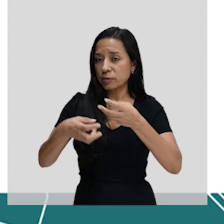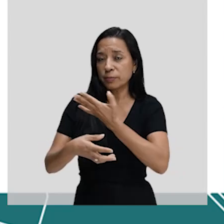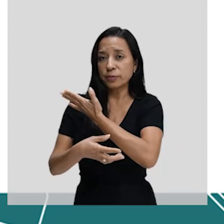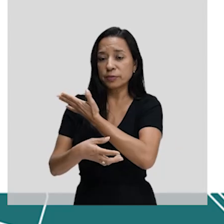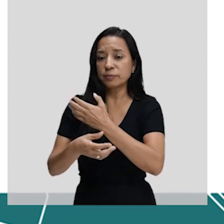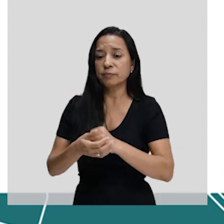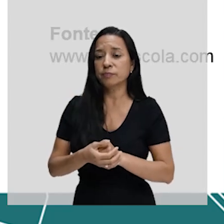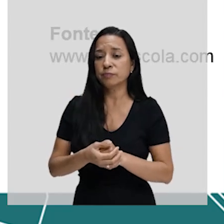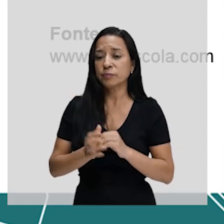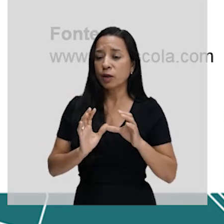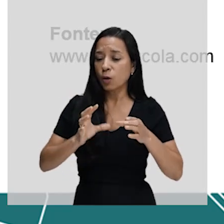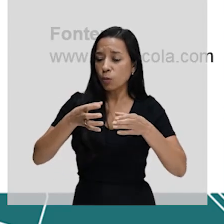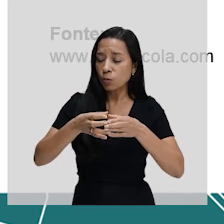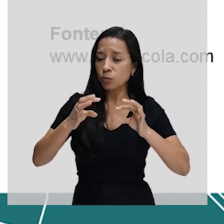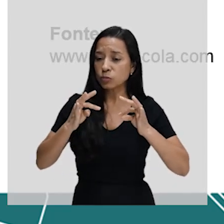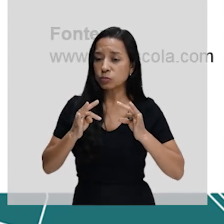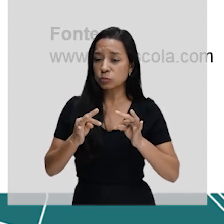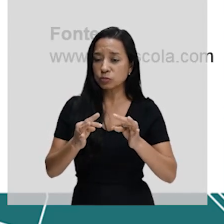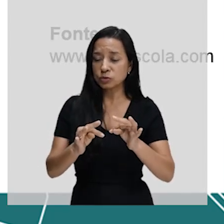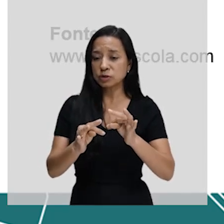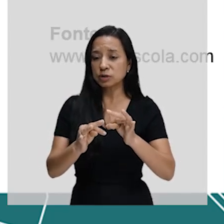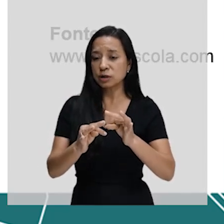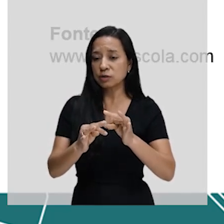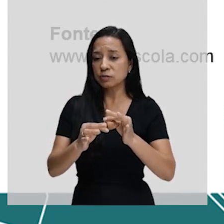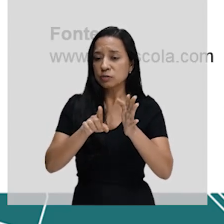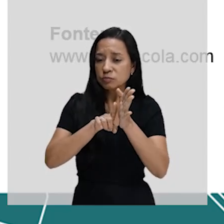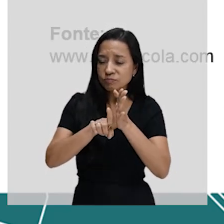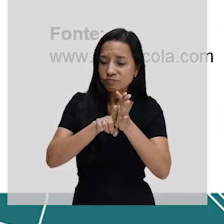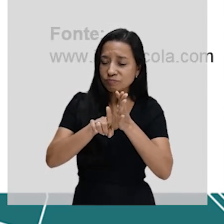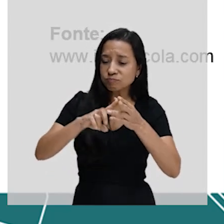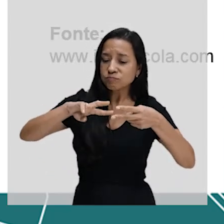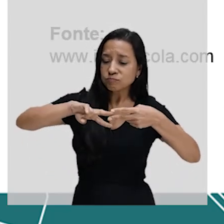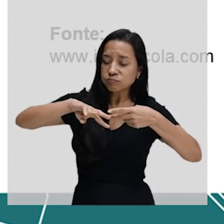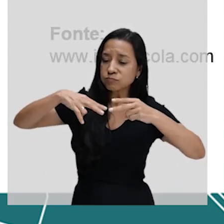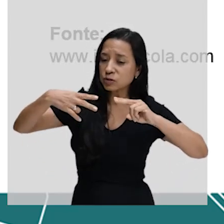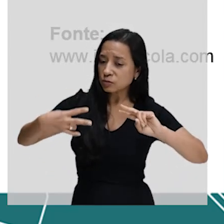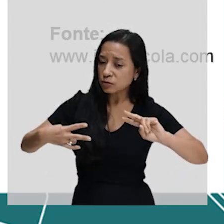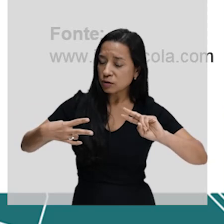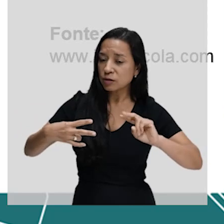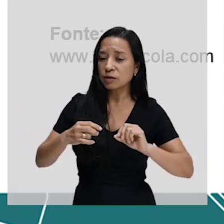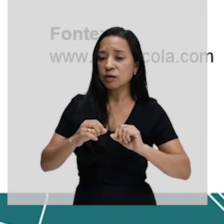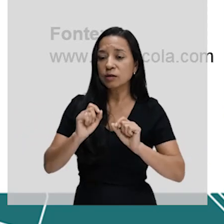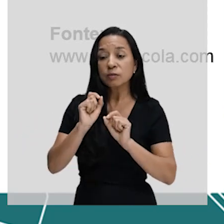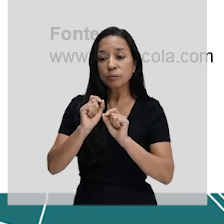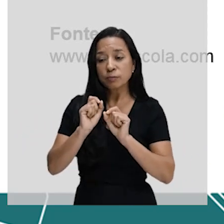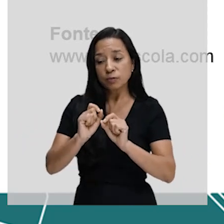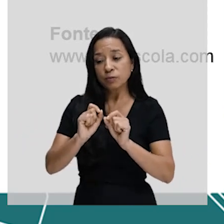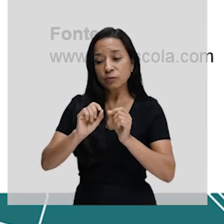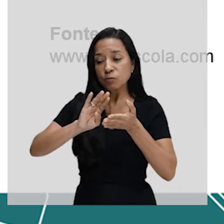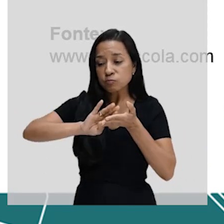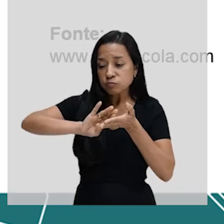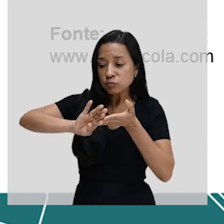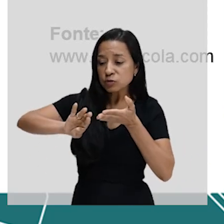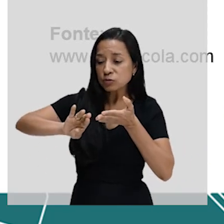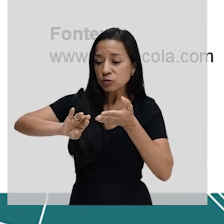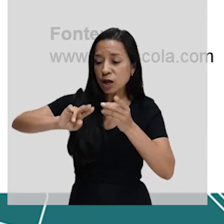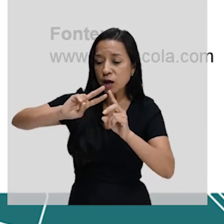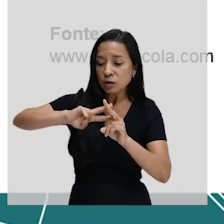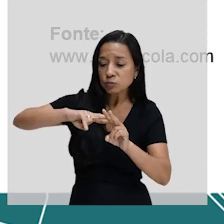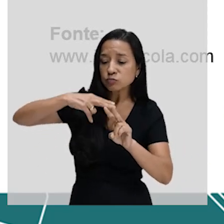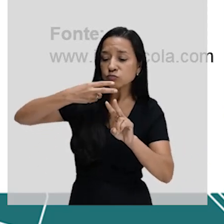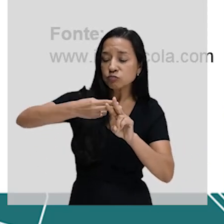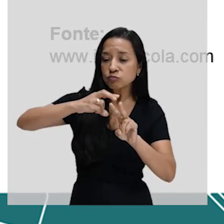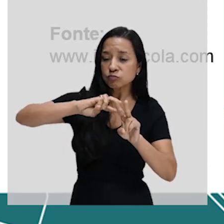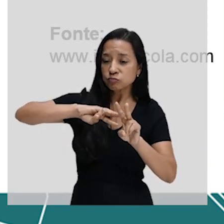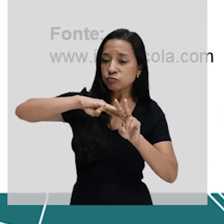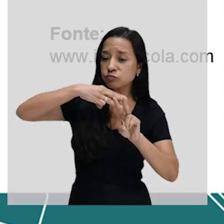é o conjunto de técnicas de manipulação do DNA, que permite isolar e multiplicar genes